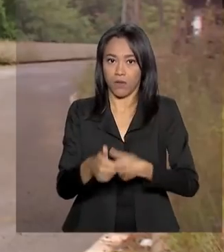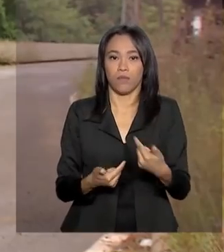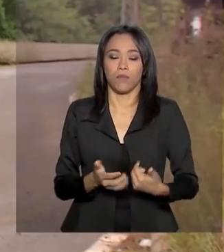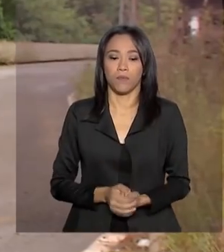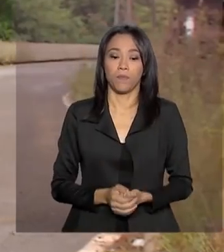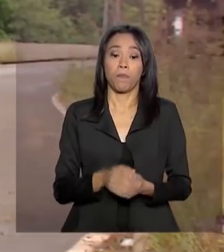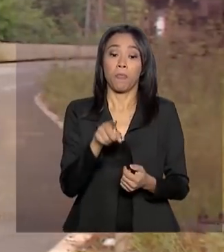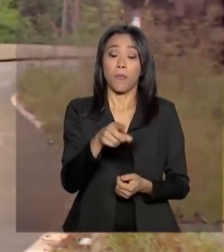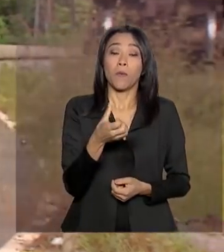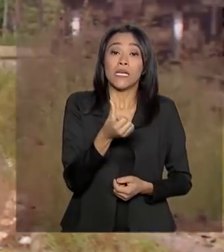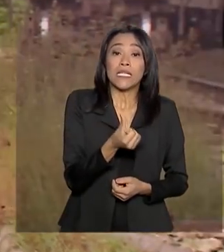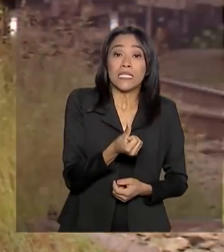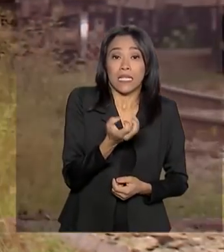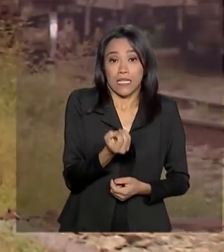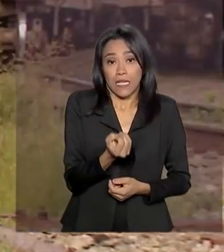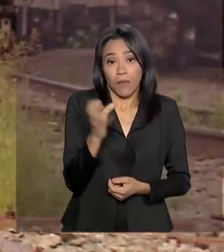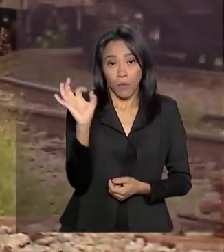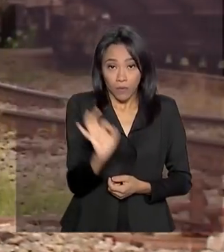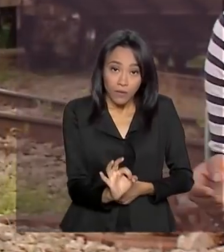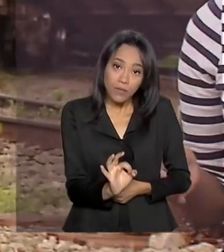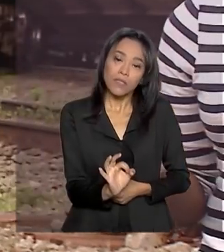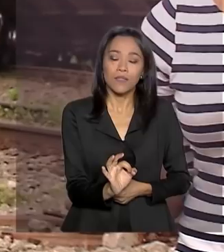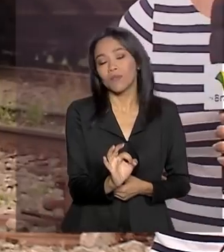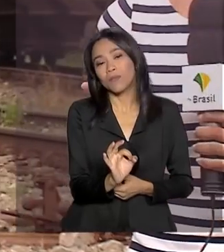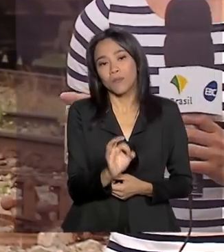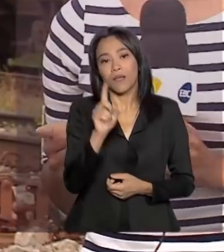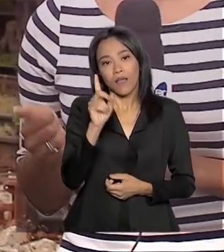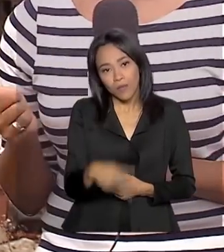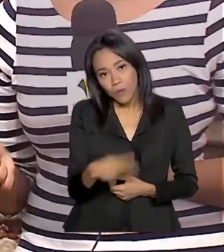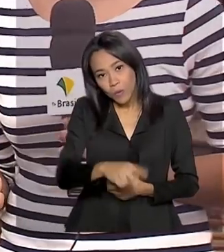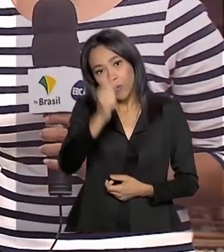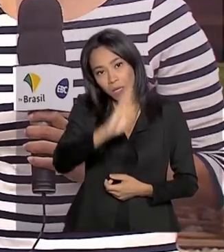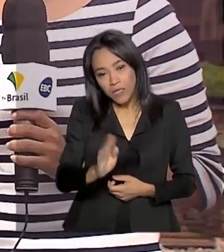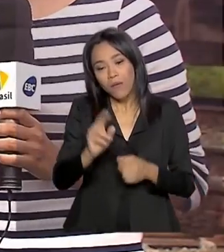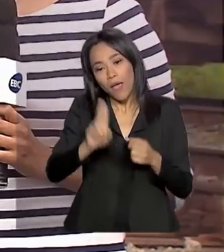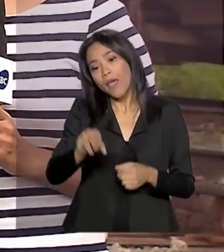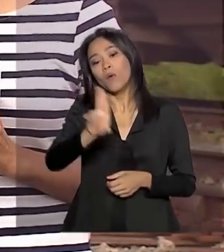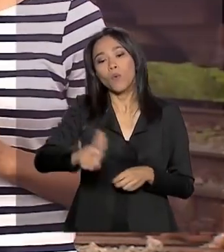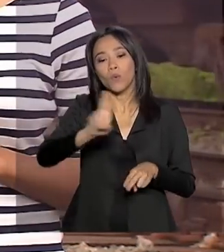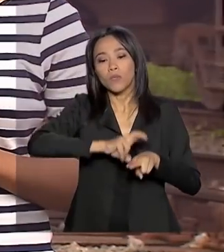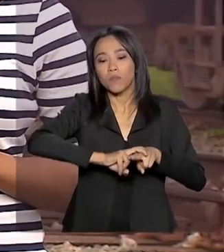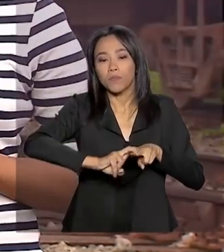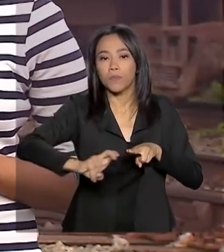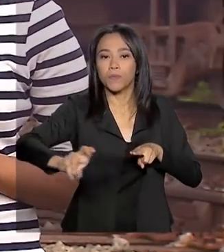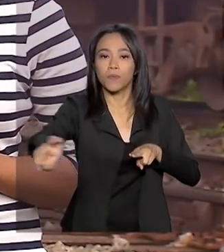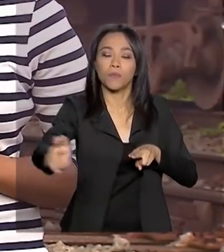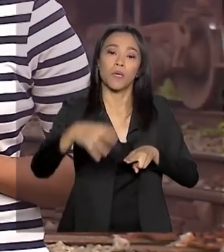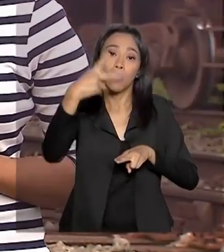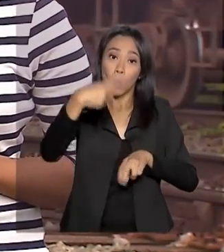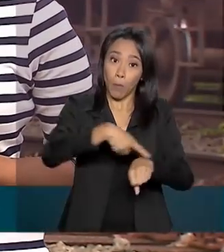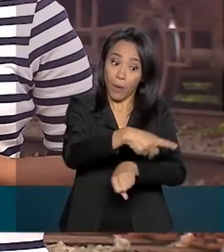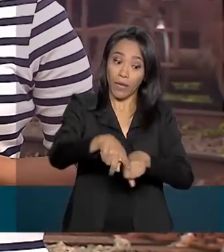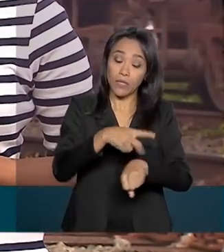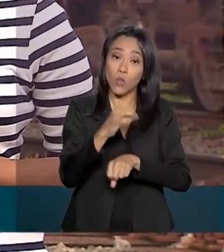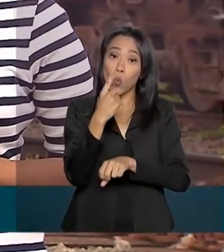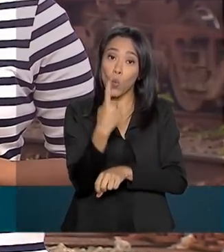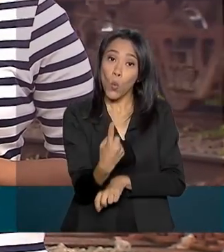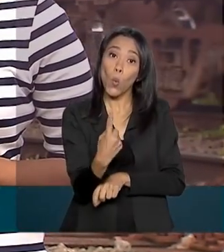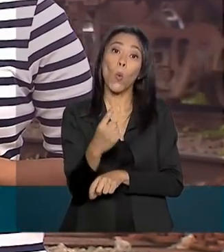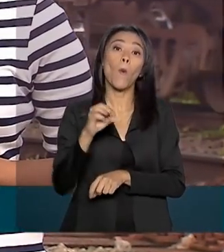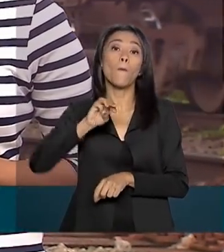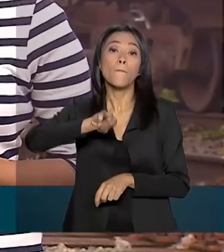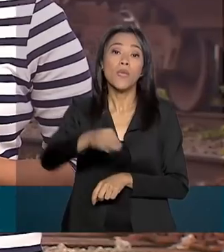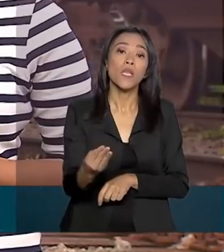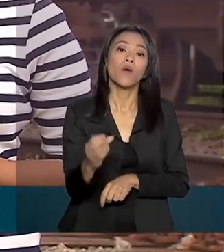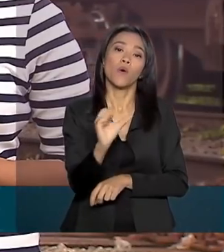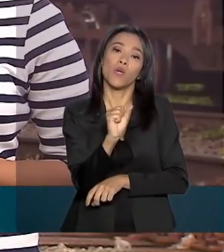60% das cargas do Brasil são transportadas pelas rodovias. O país tem mais de 1 milhão e 800 mil